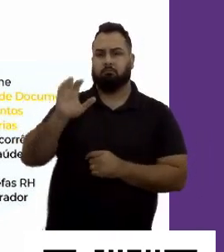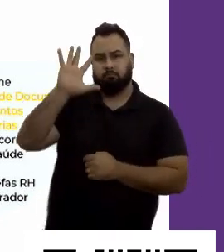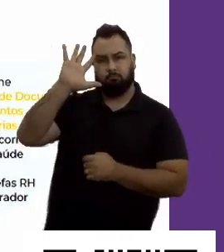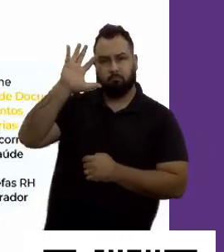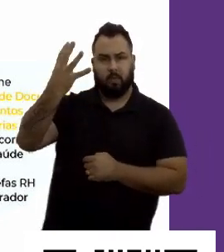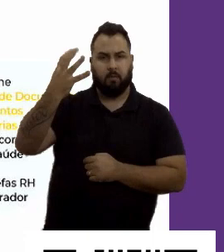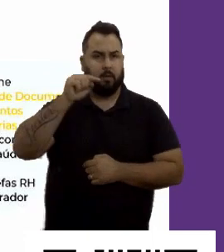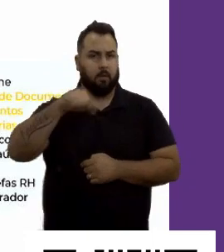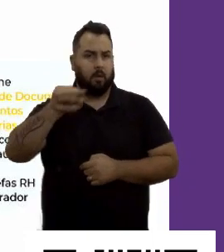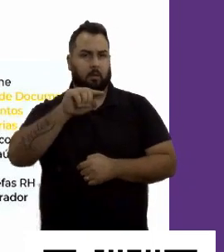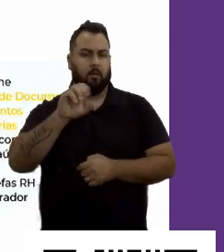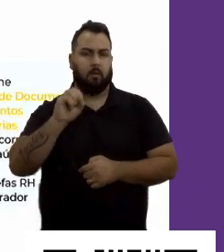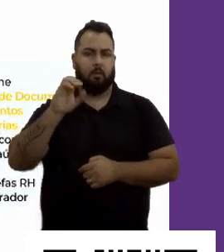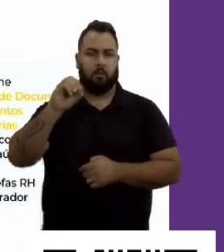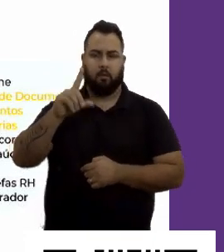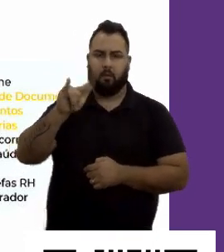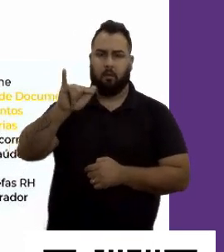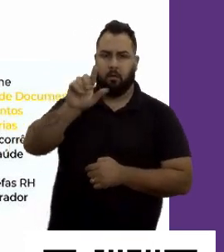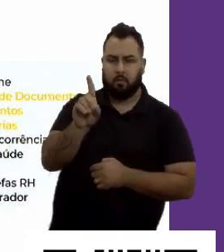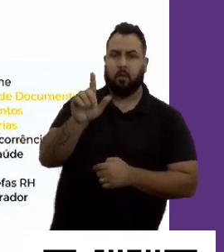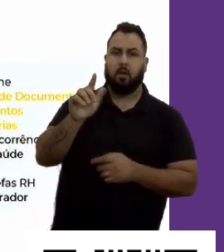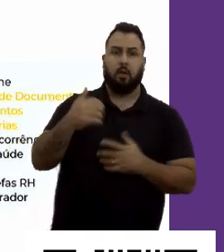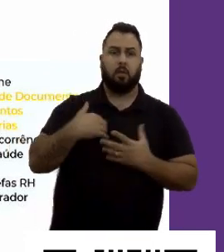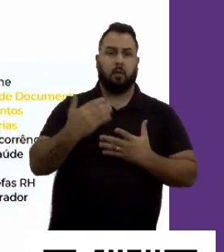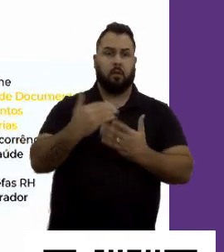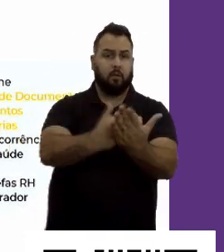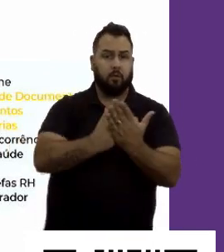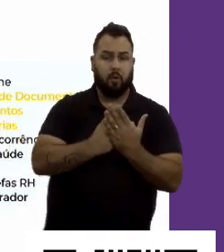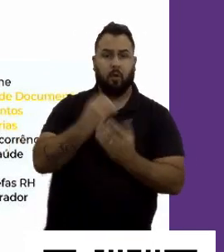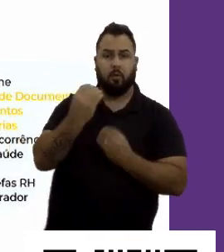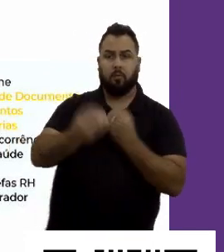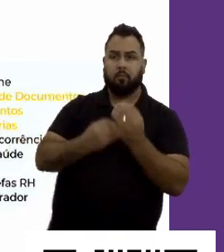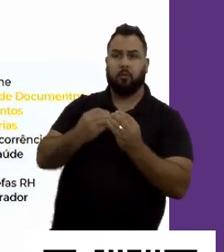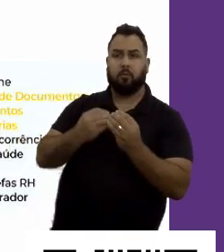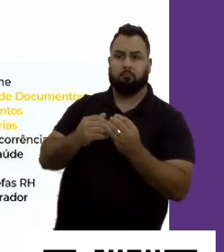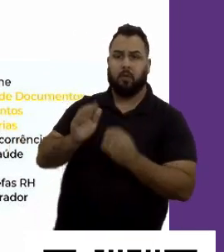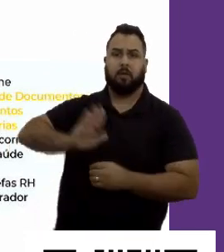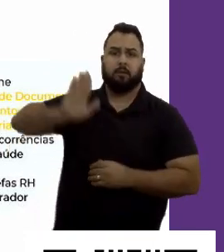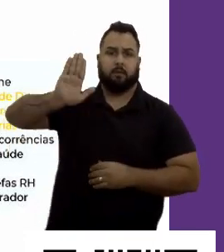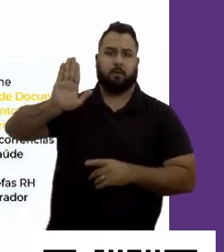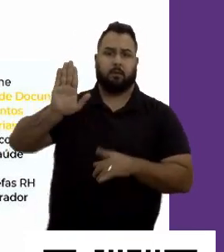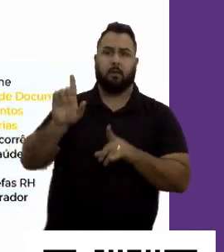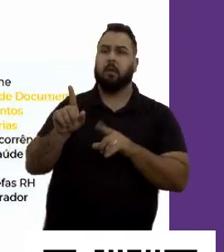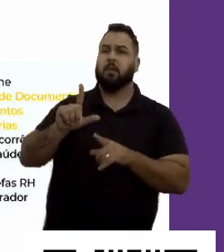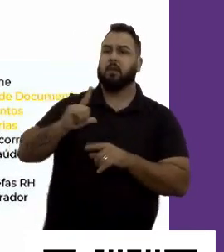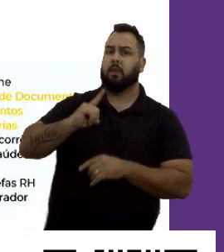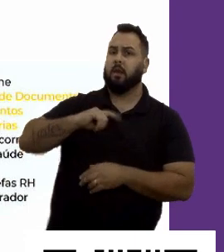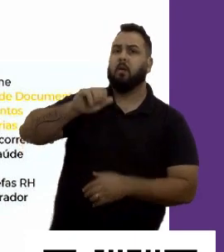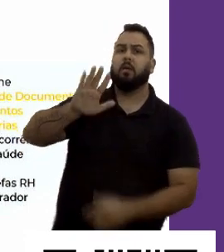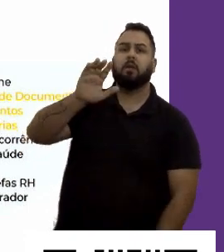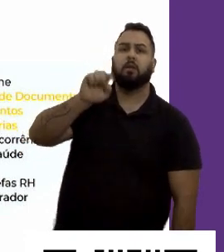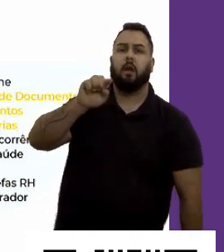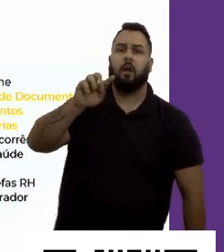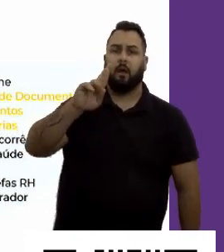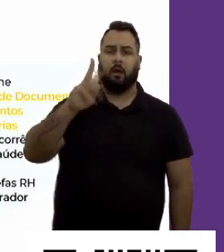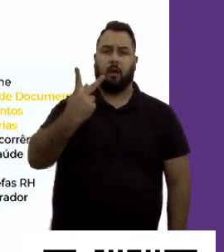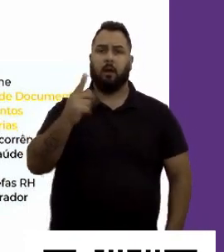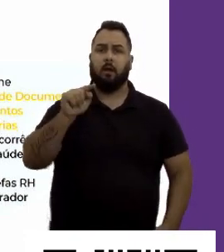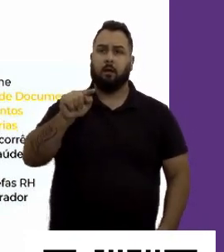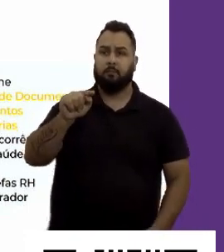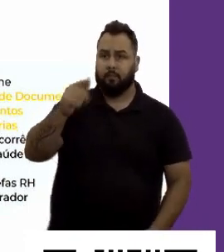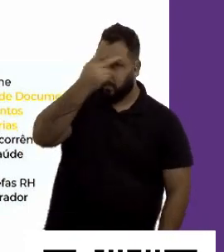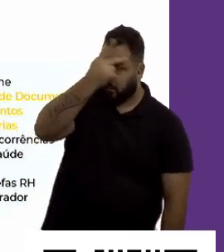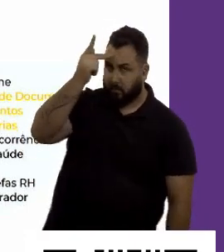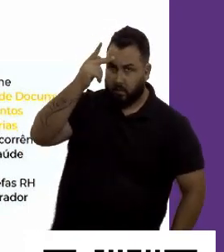auxiliam, tanto quando candidatos, quanto pessoas... Tem alguém de RH aqui? Alguém de RH? Olha que maravilha. O pessoal de